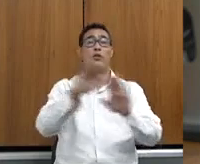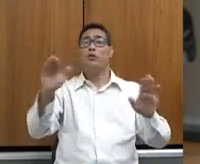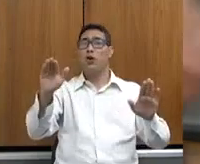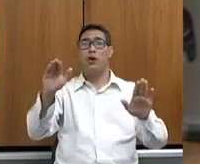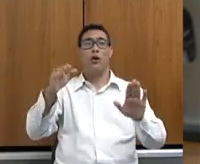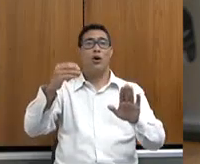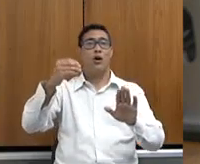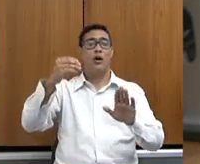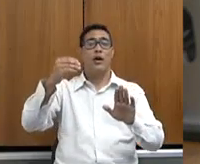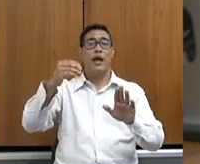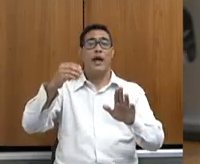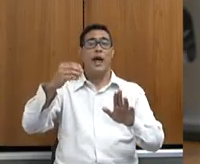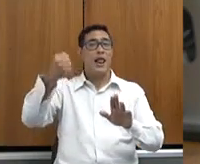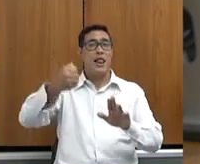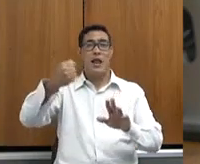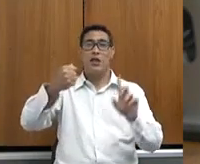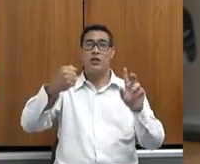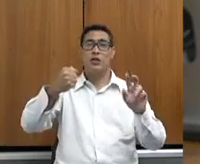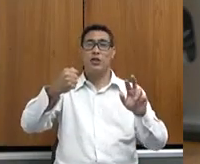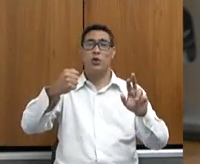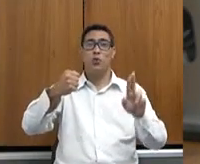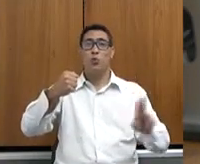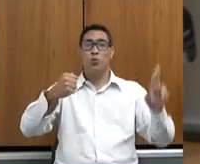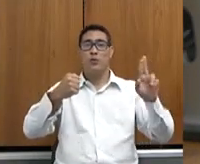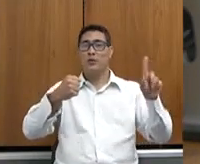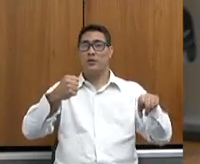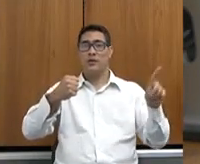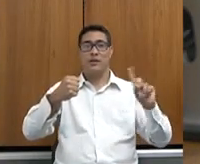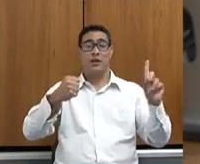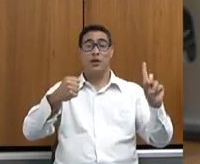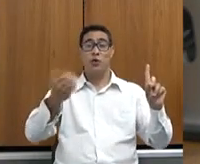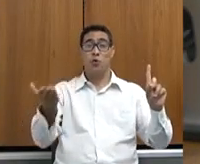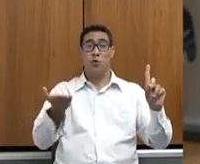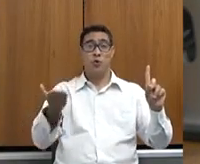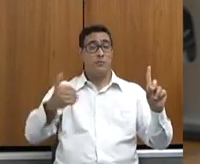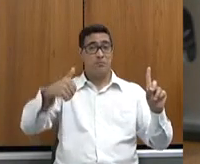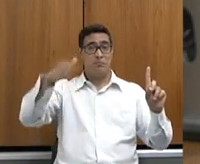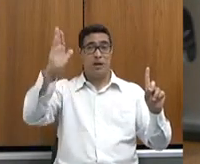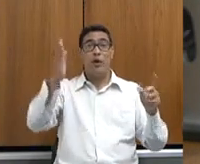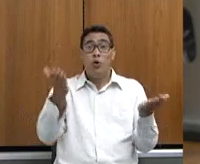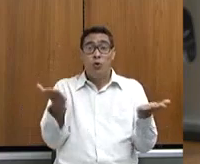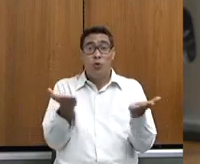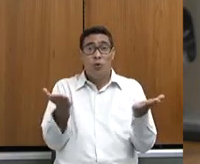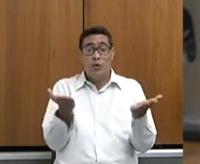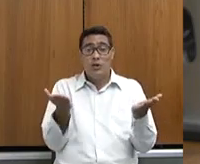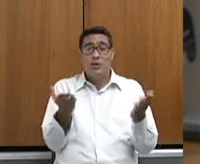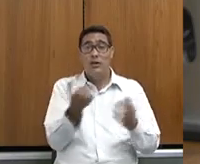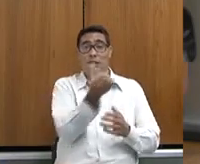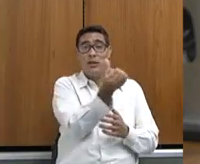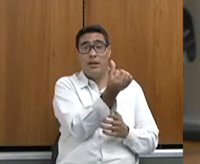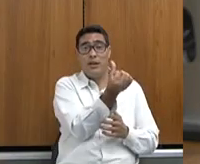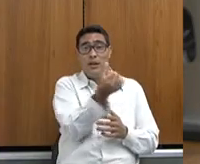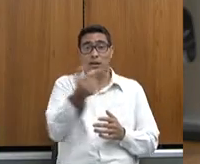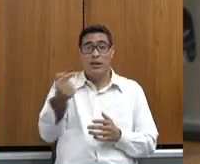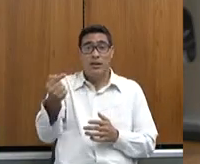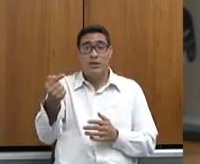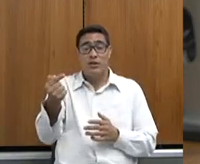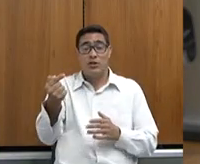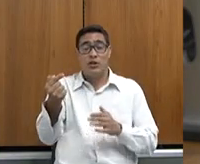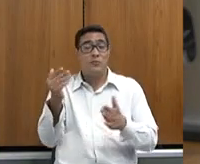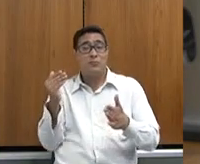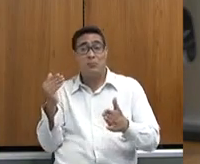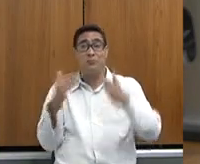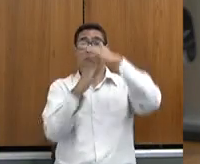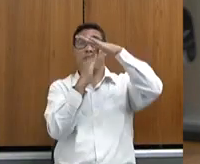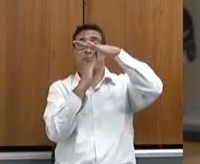Todo mundo produzia leite. Hoje, são em torno de uns 6 a 7, no máximo, e ao longo dos anos. Então, a